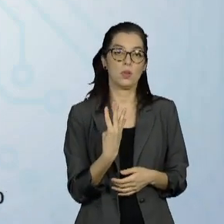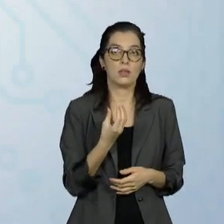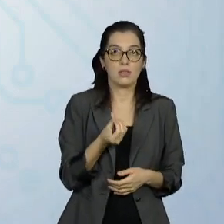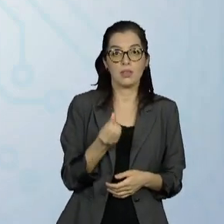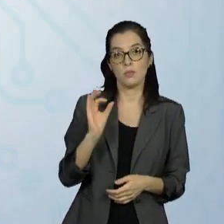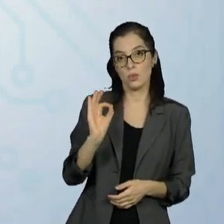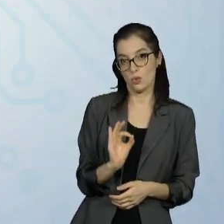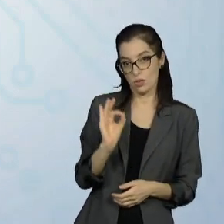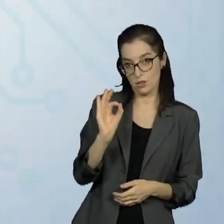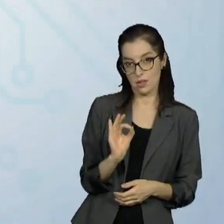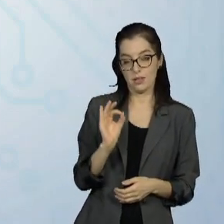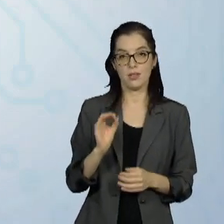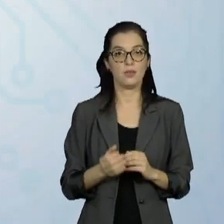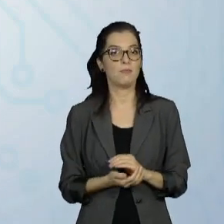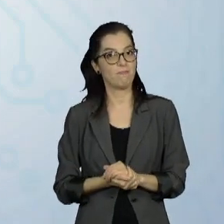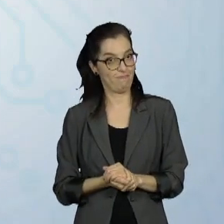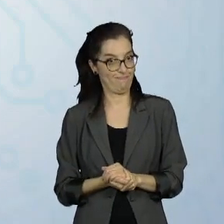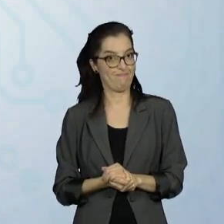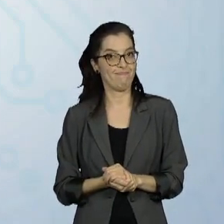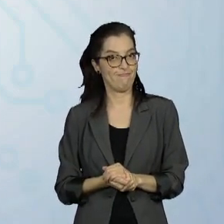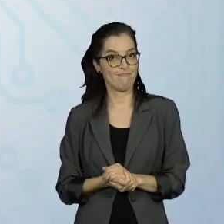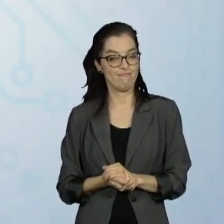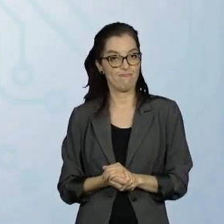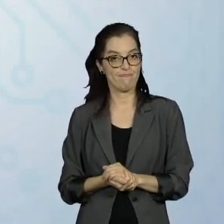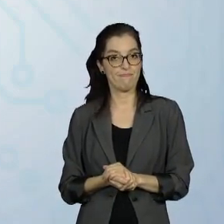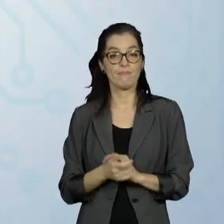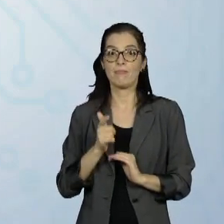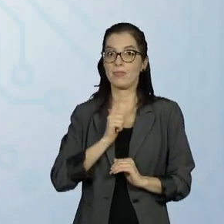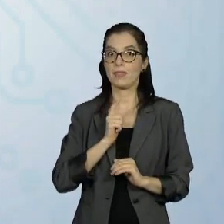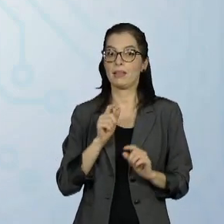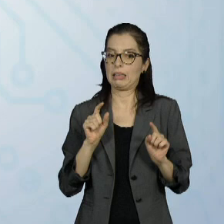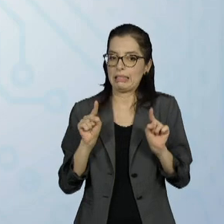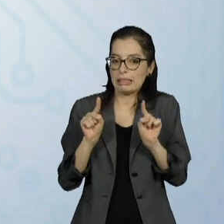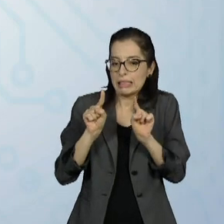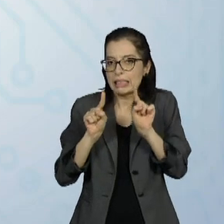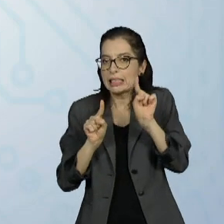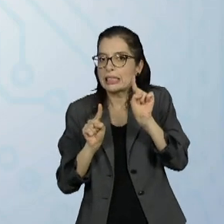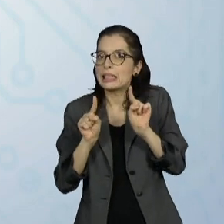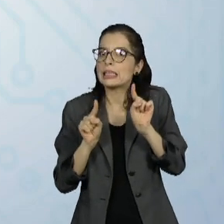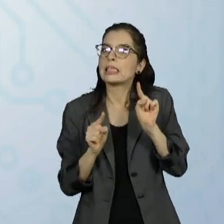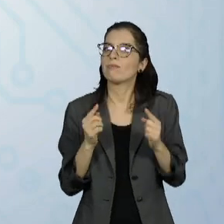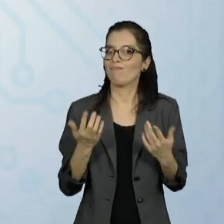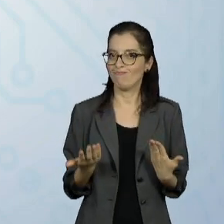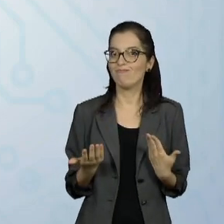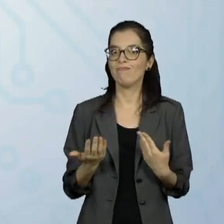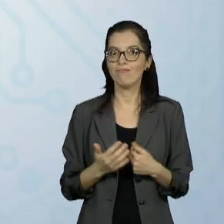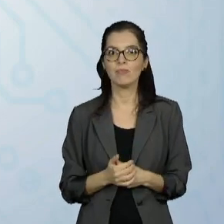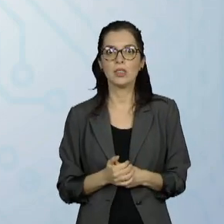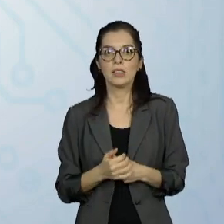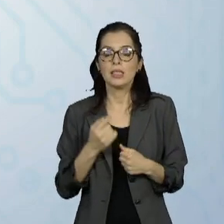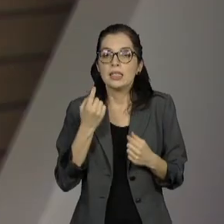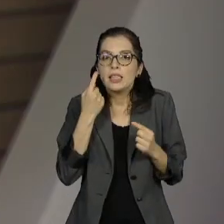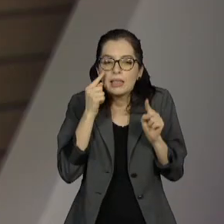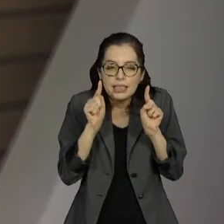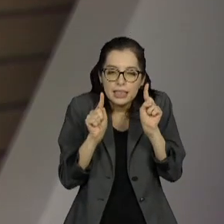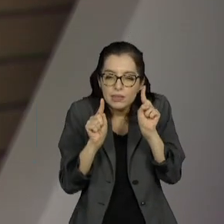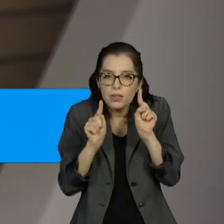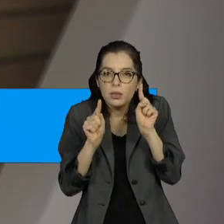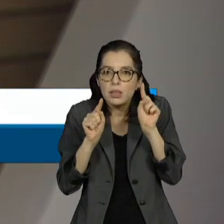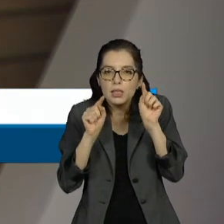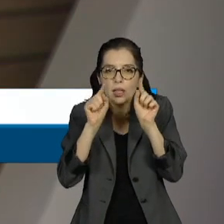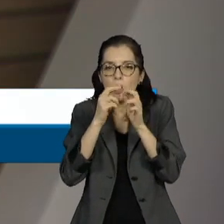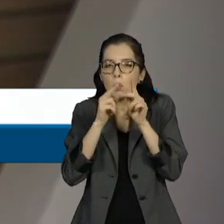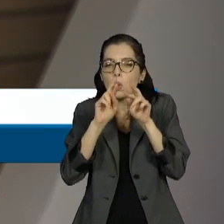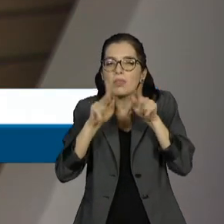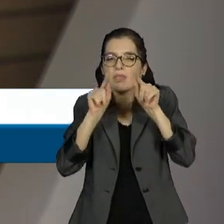vem a seguir com 46%. Temos uma disputa aberta? Certamente. Está uma situação ali que o